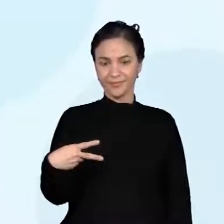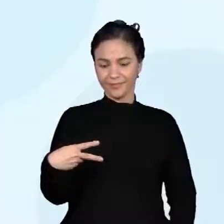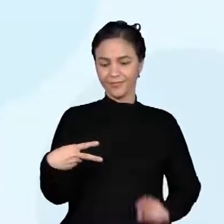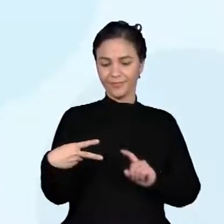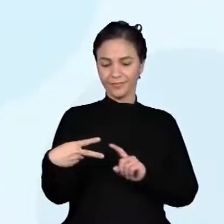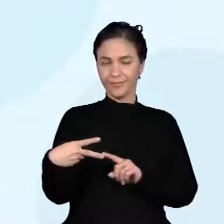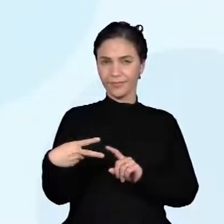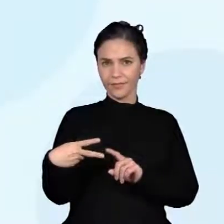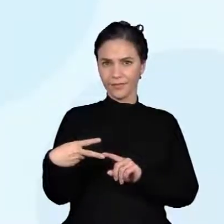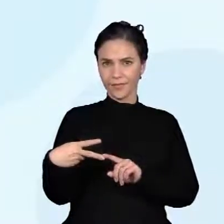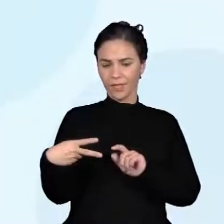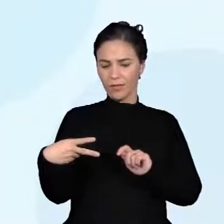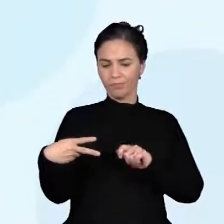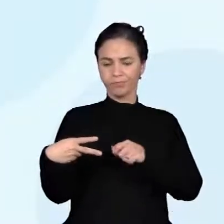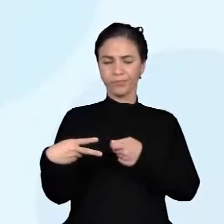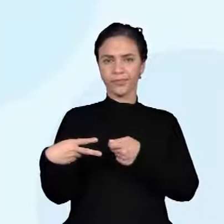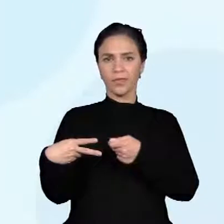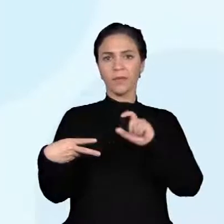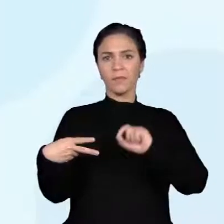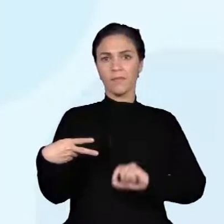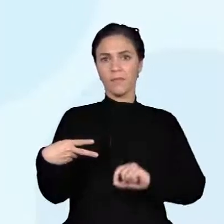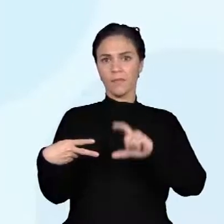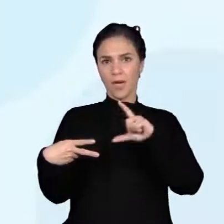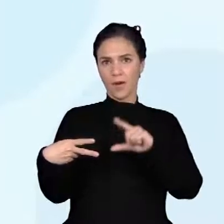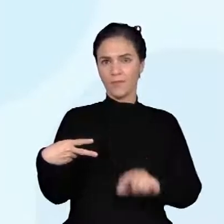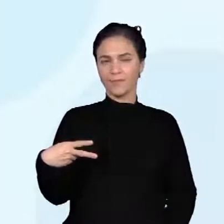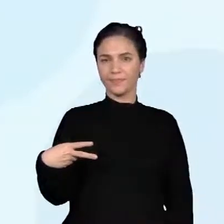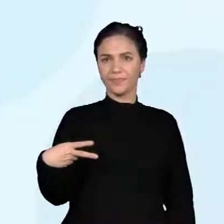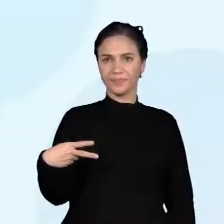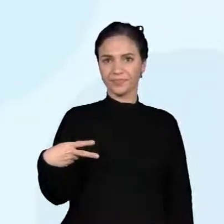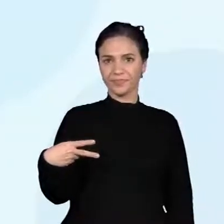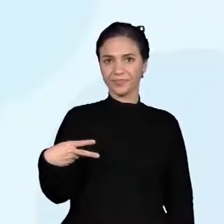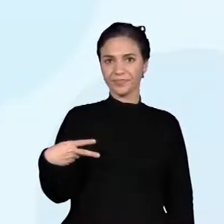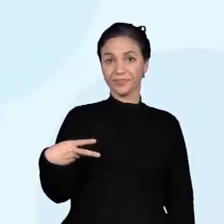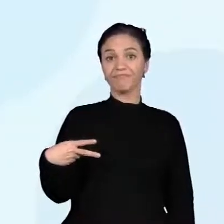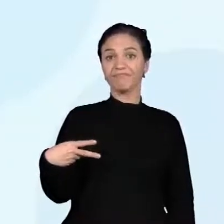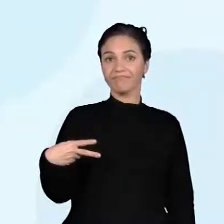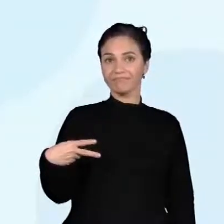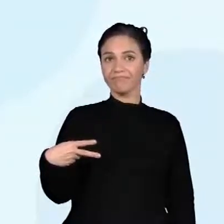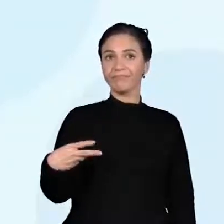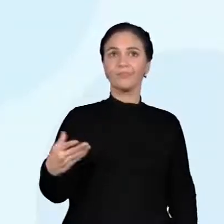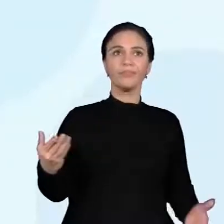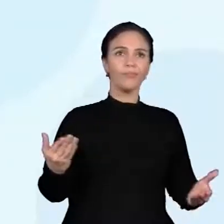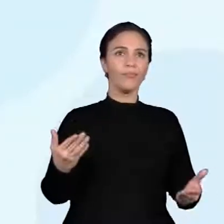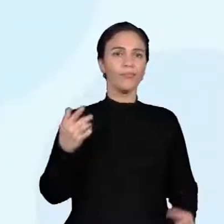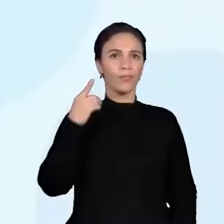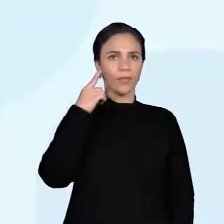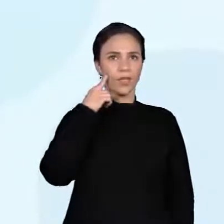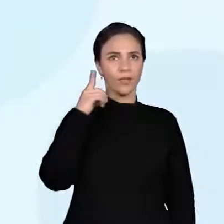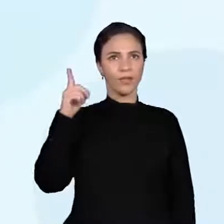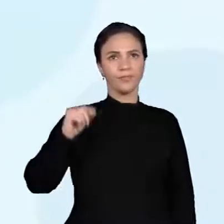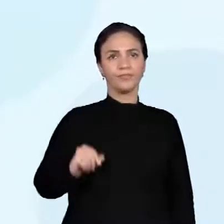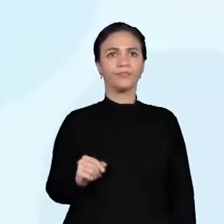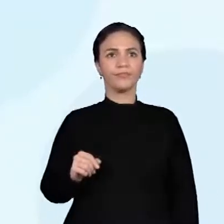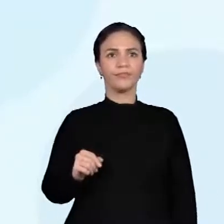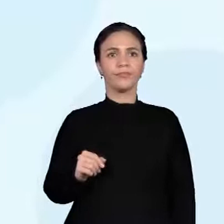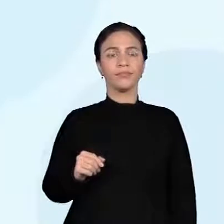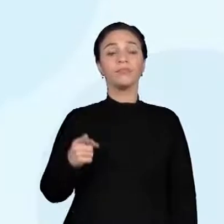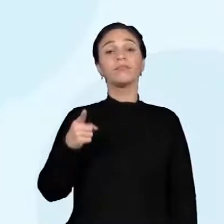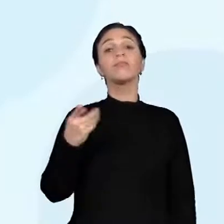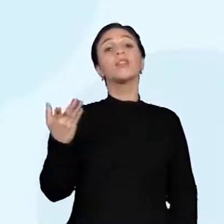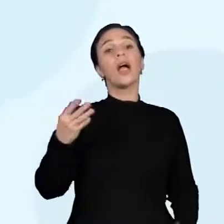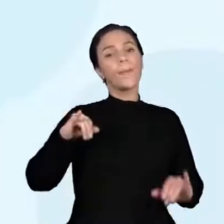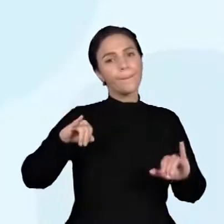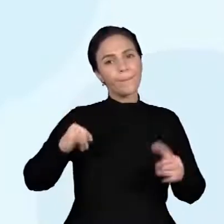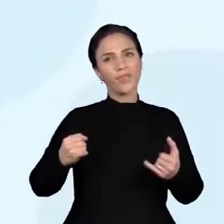E agora, hein? Como é que eu vou fazer? Agora você vai colocar o 170, a